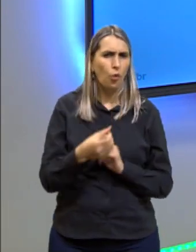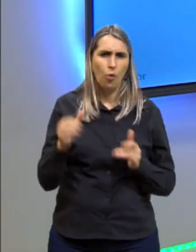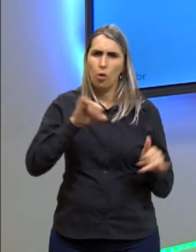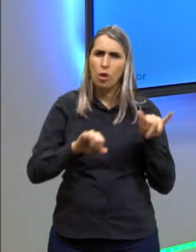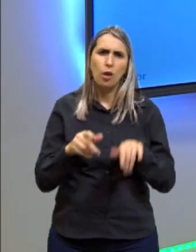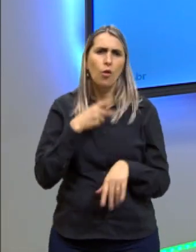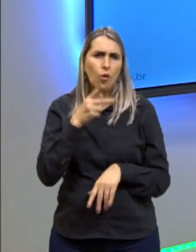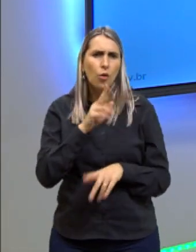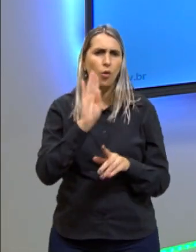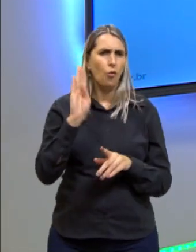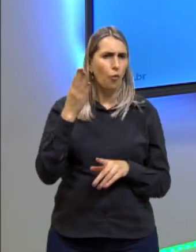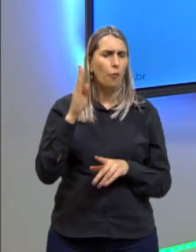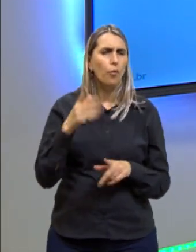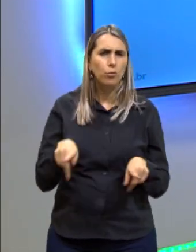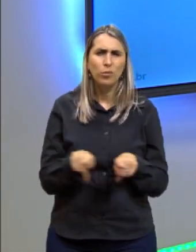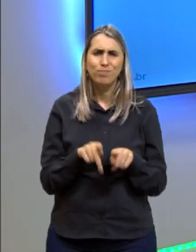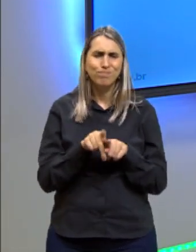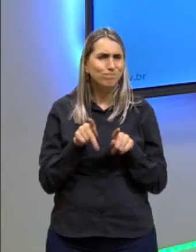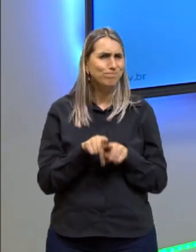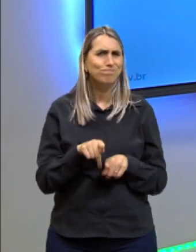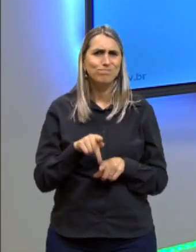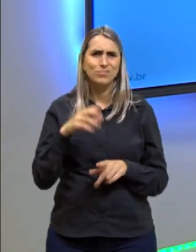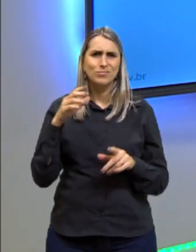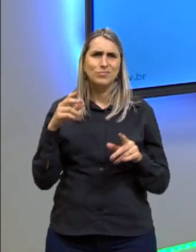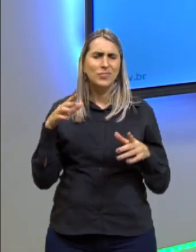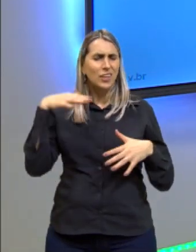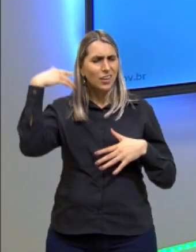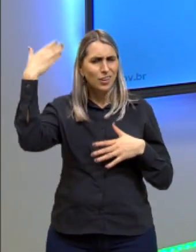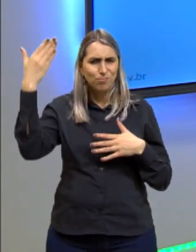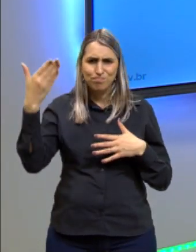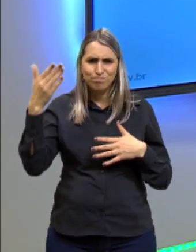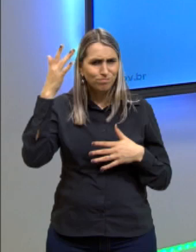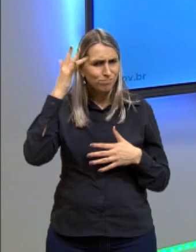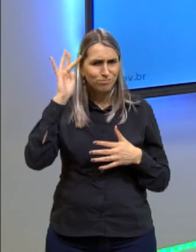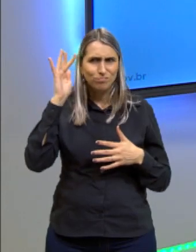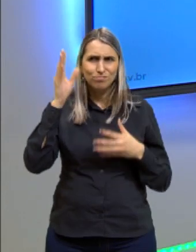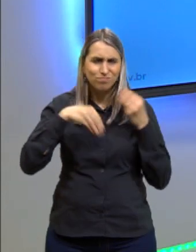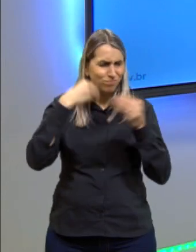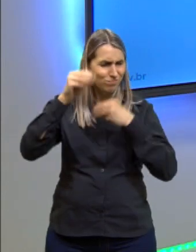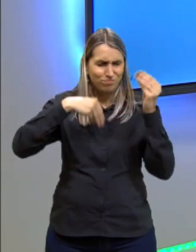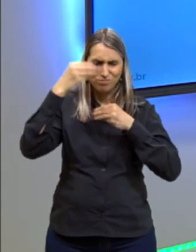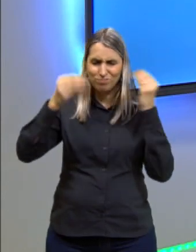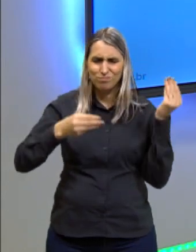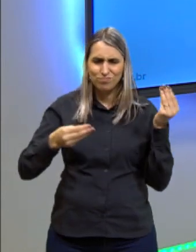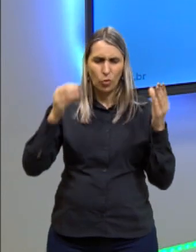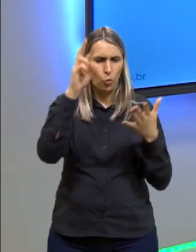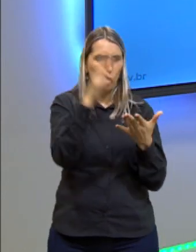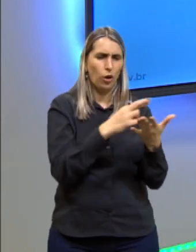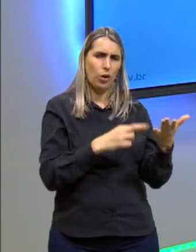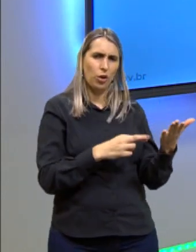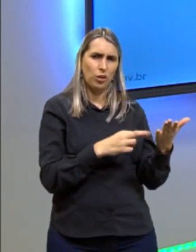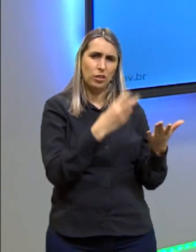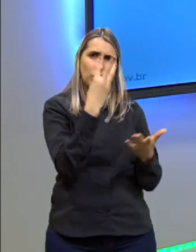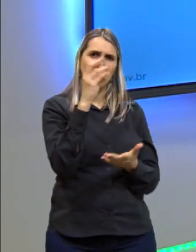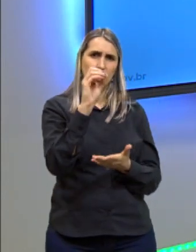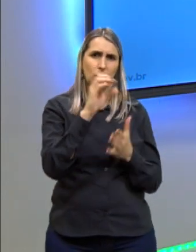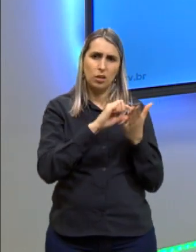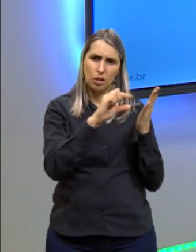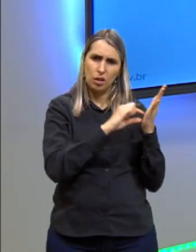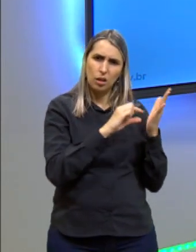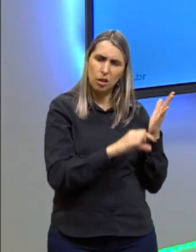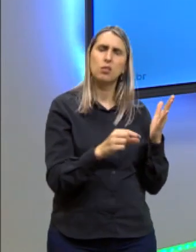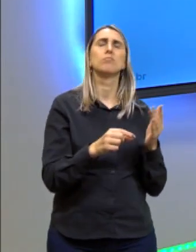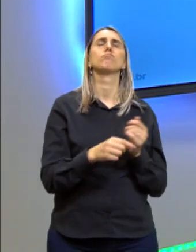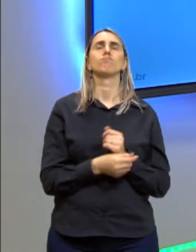sobre isso, o de biologia falou, o de fi, e aí não dá para colocar tudo em uma redação de 30 linhas. Então,